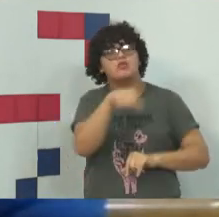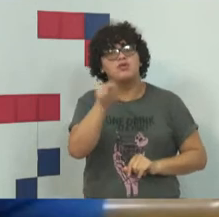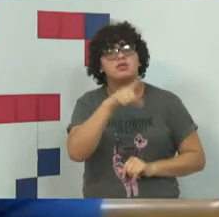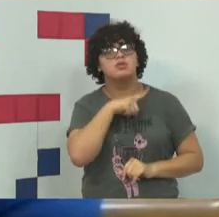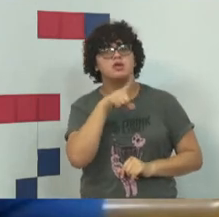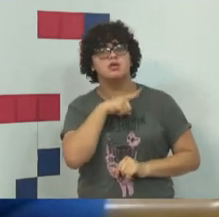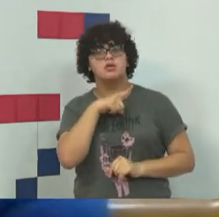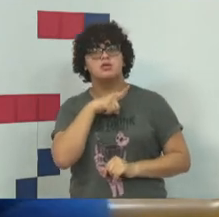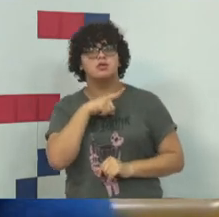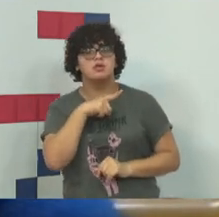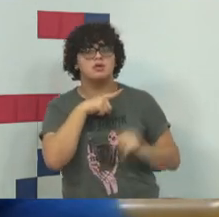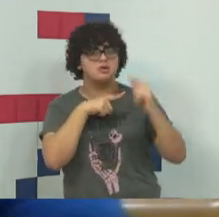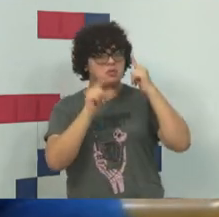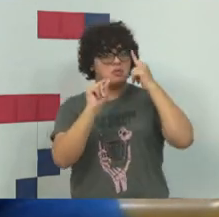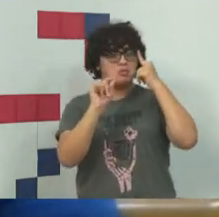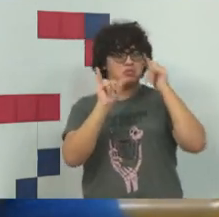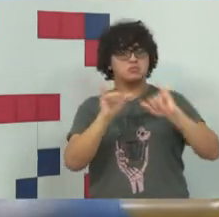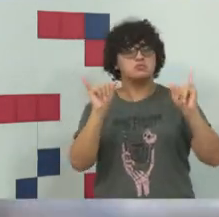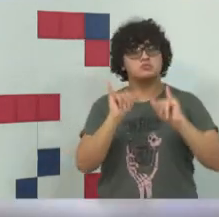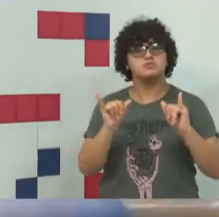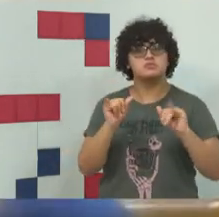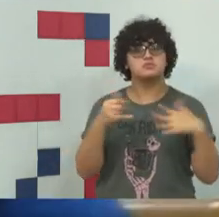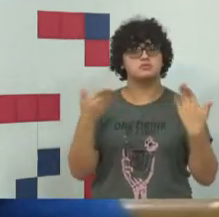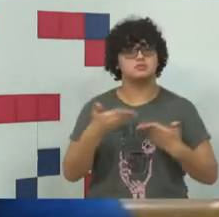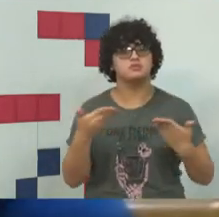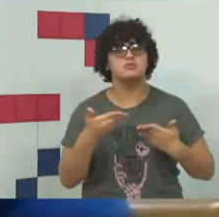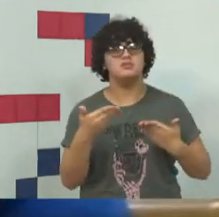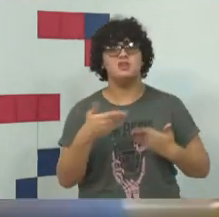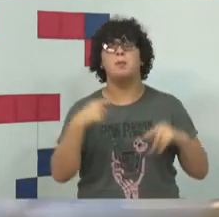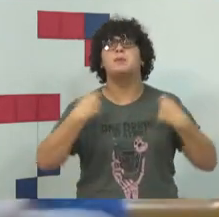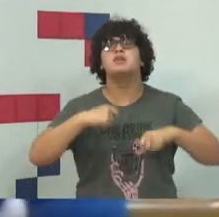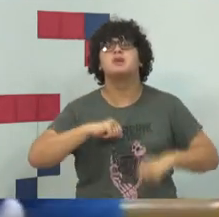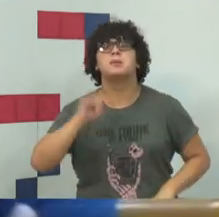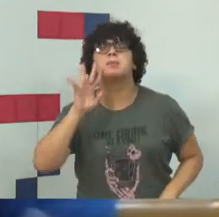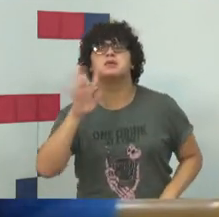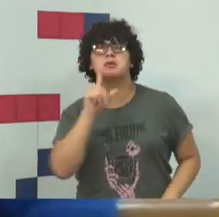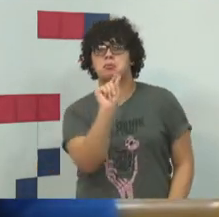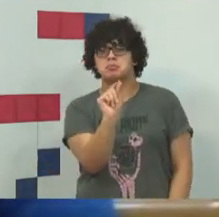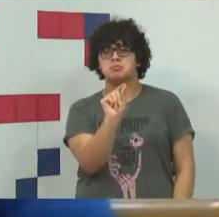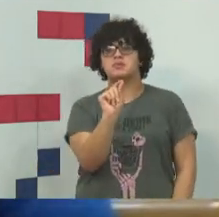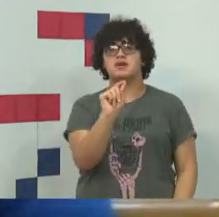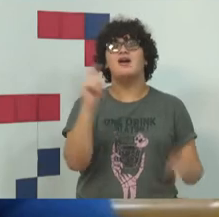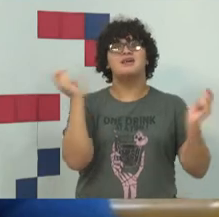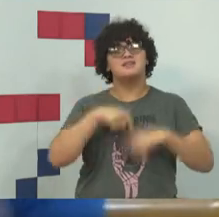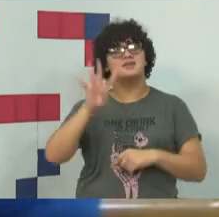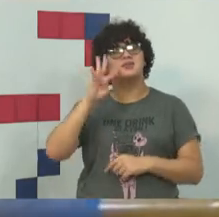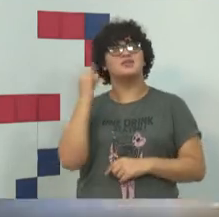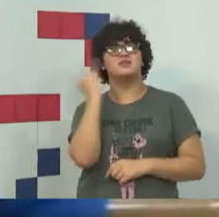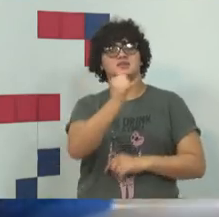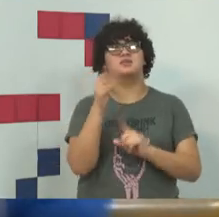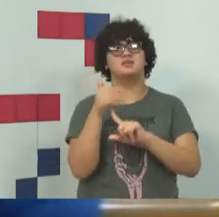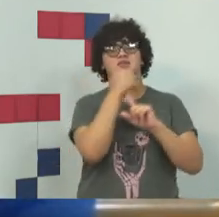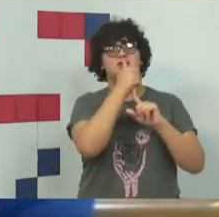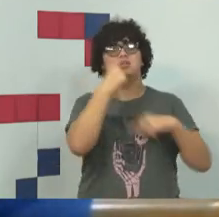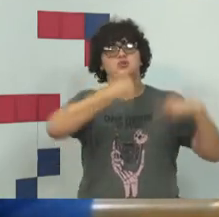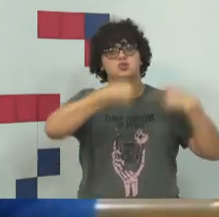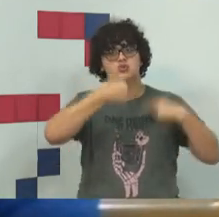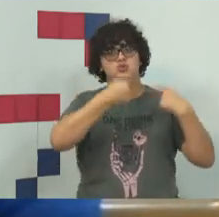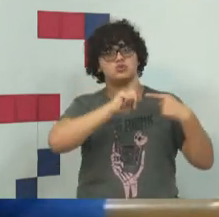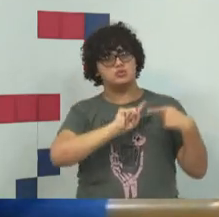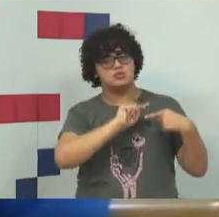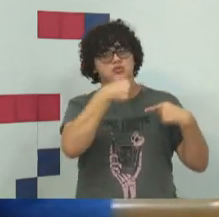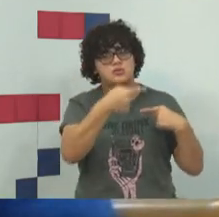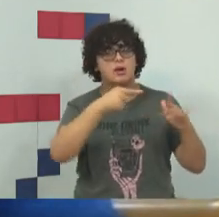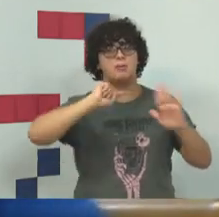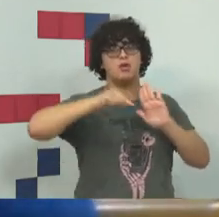informação. E aí, o que eu penso? Mas isso é uma solução tecnológica que precisaria ser discutida de uma maneira muito mais